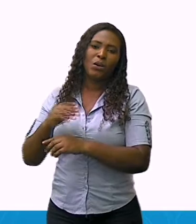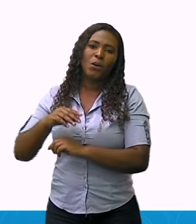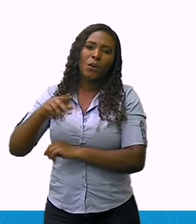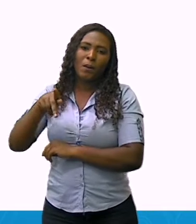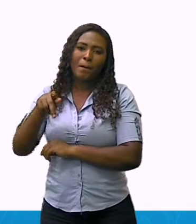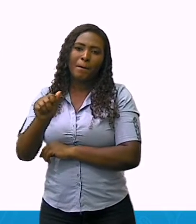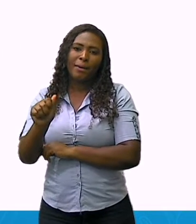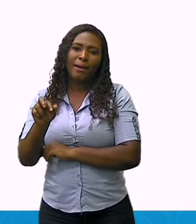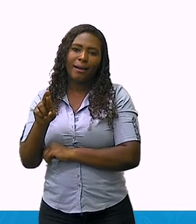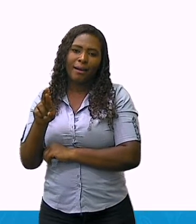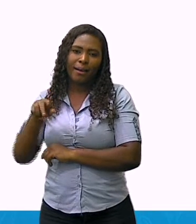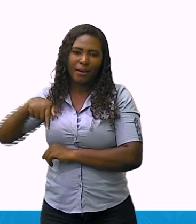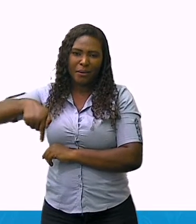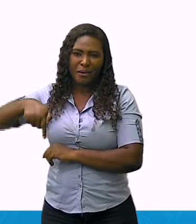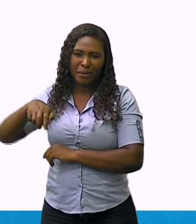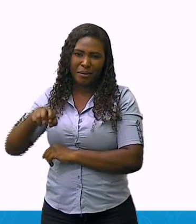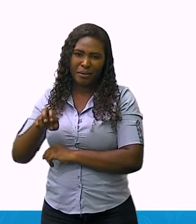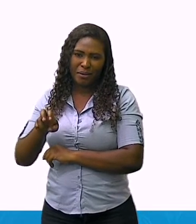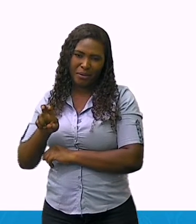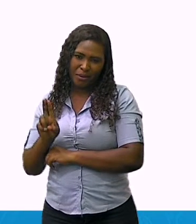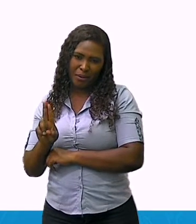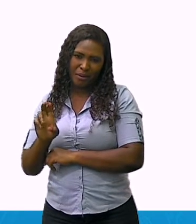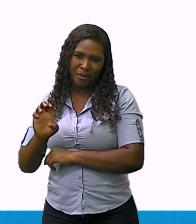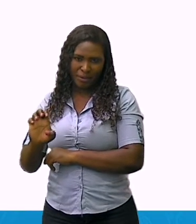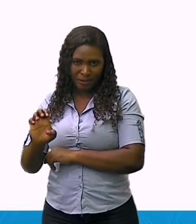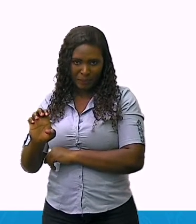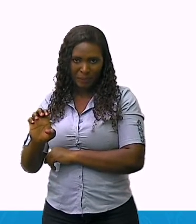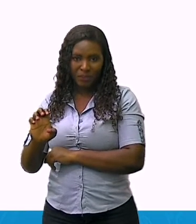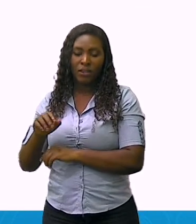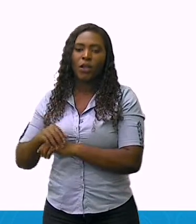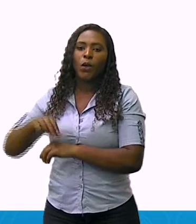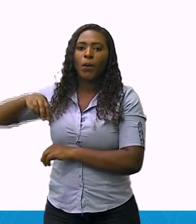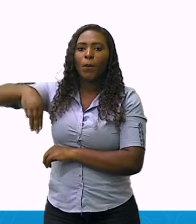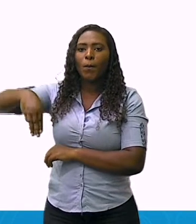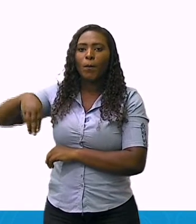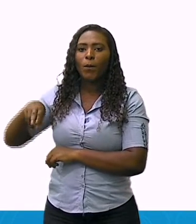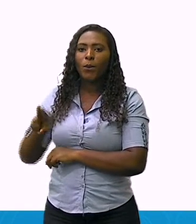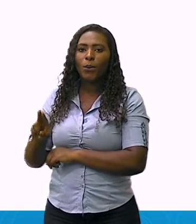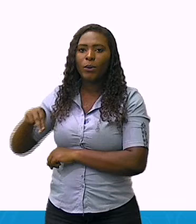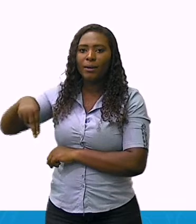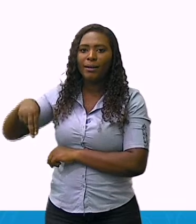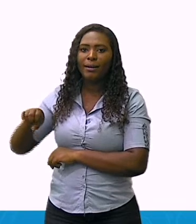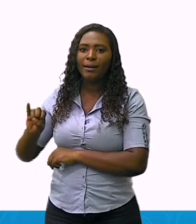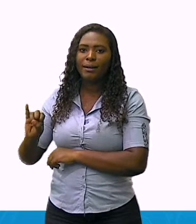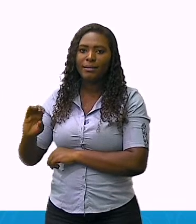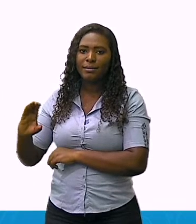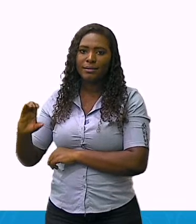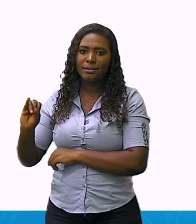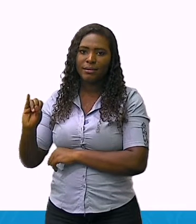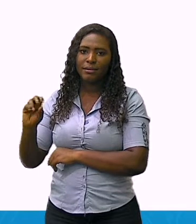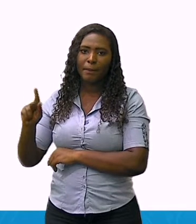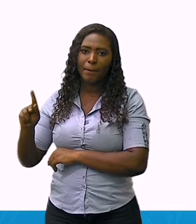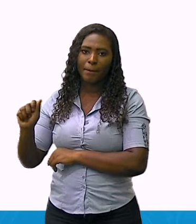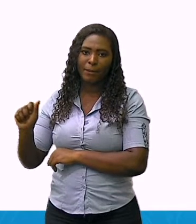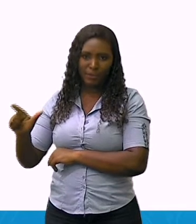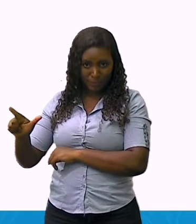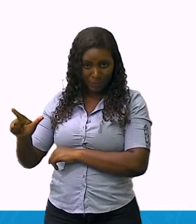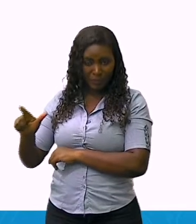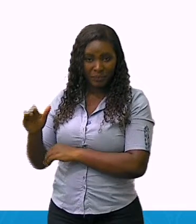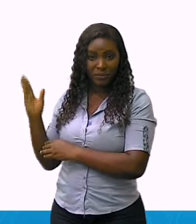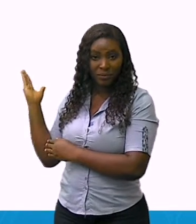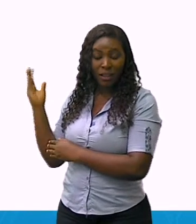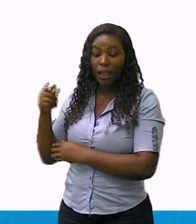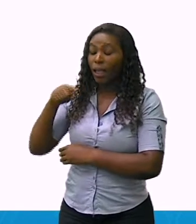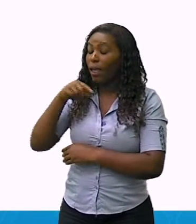nestas fotografias que este local é ideal para um momento de lazer. O parque